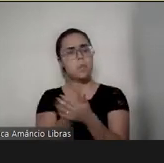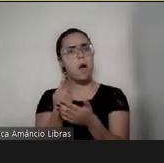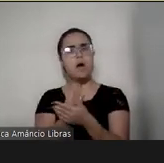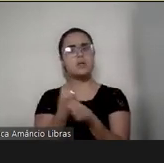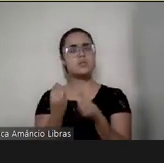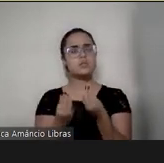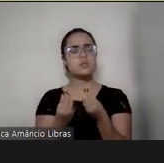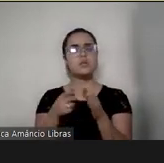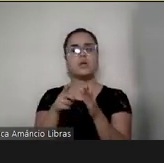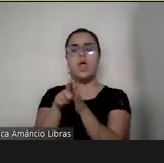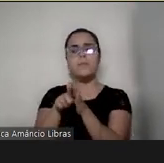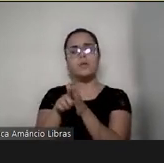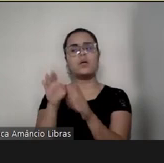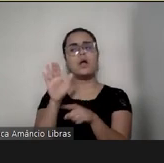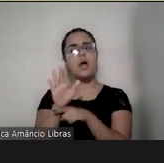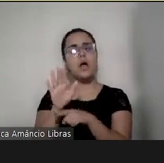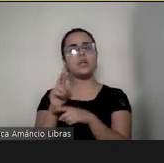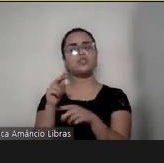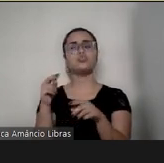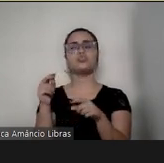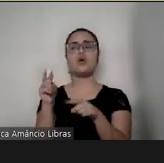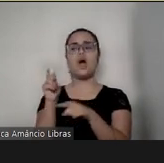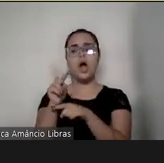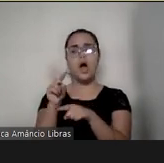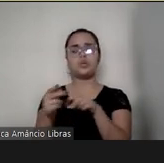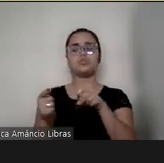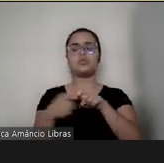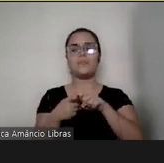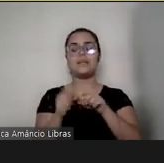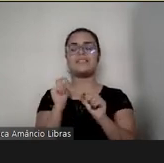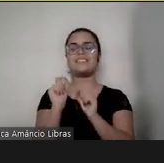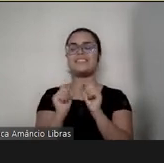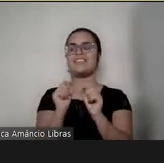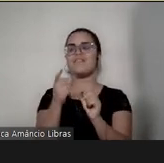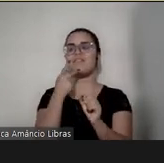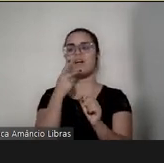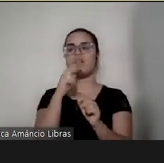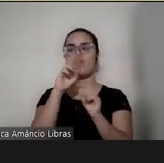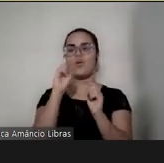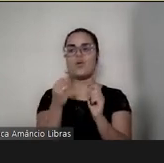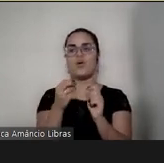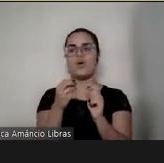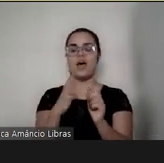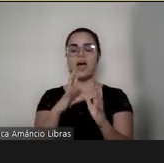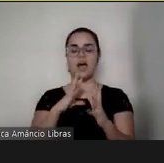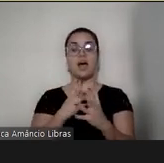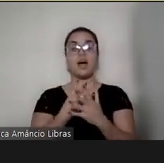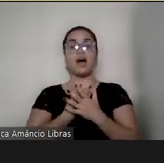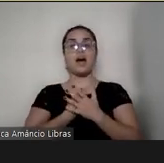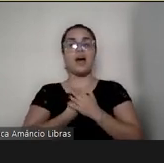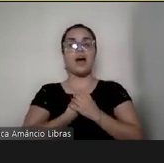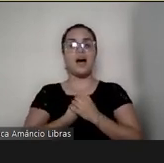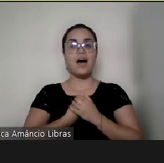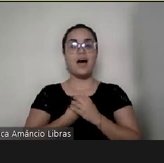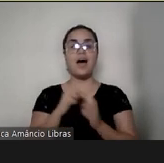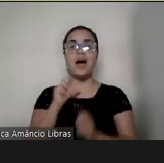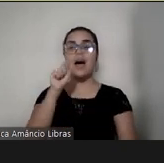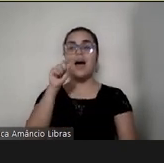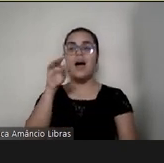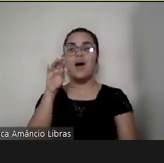ajuda de profissionais que diagnosticaram o Gabriel com autismo. Foi a partir daí